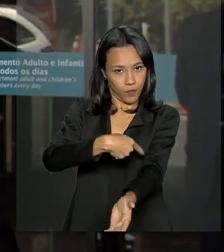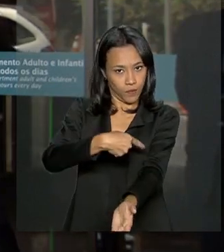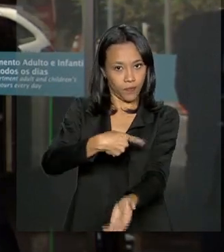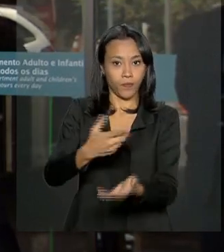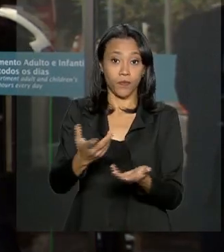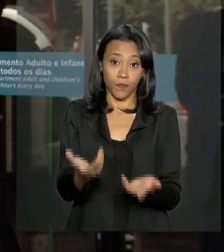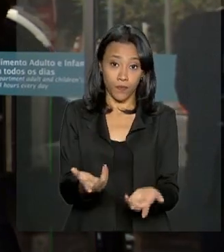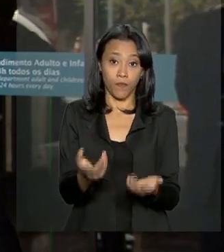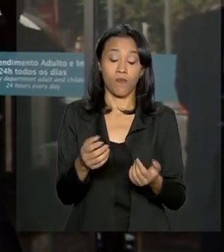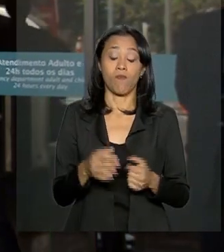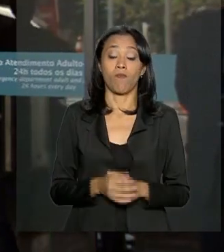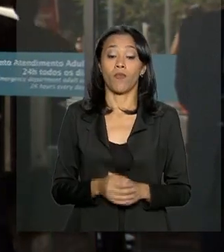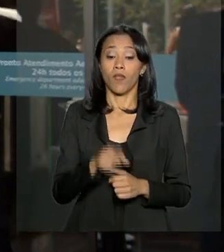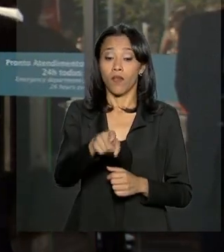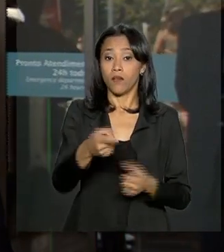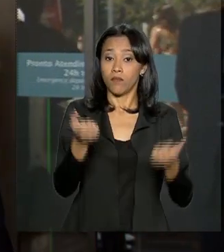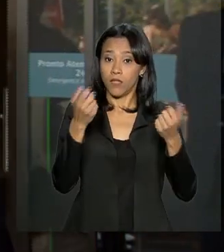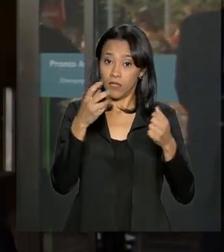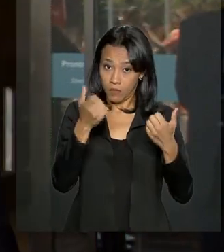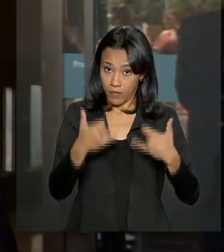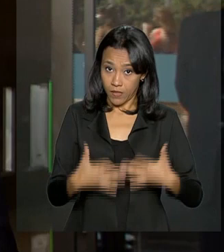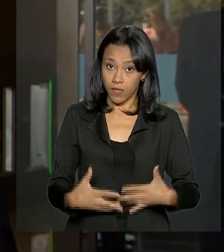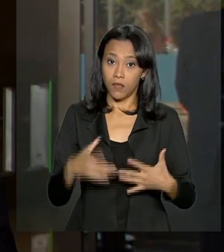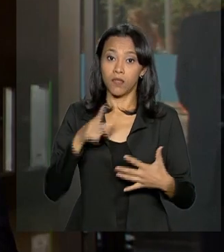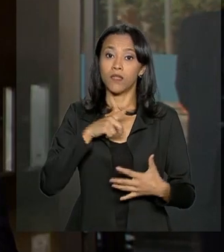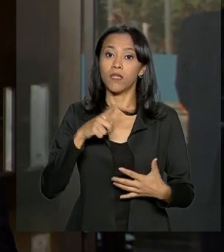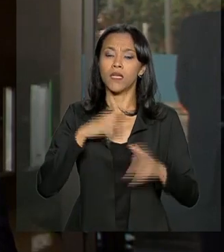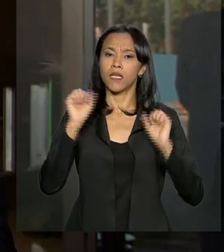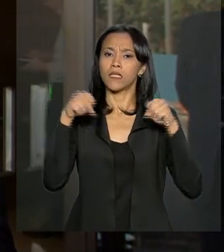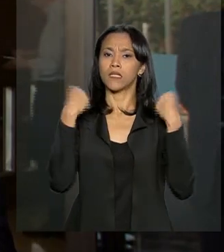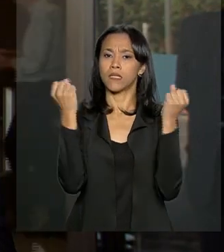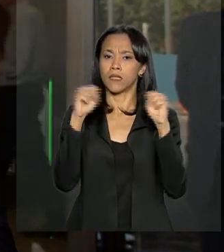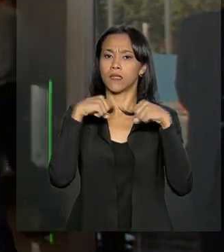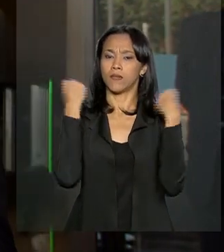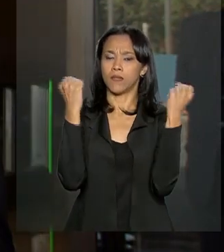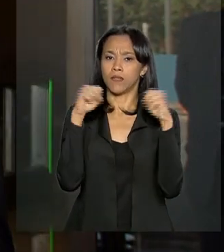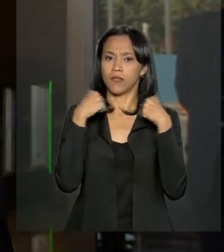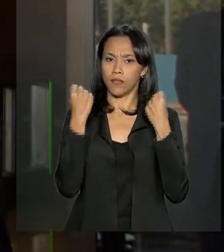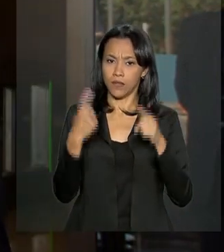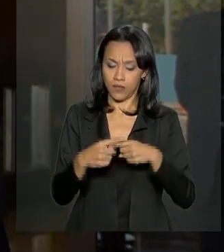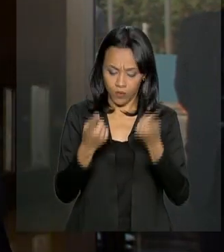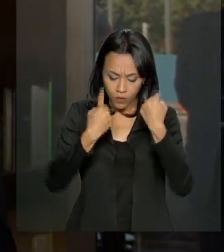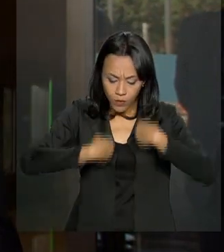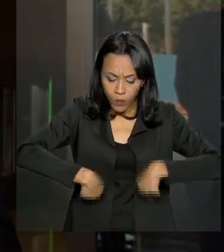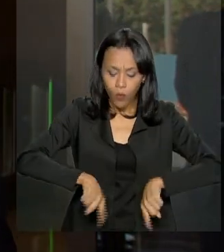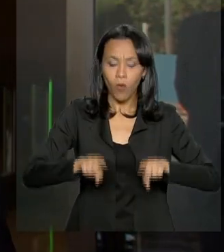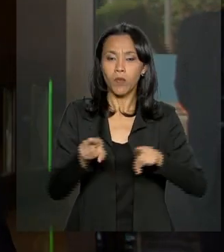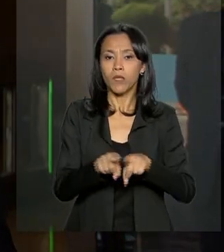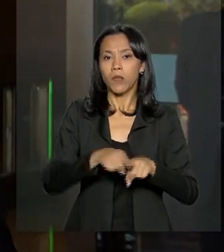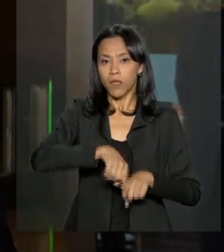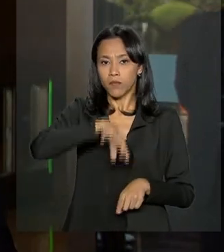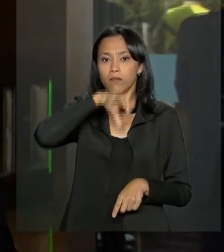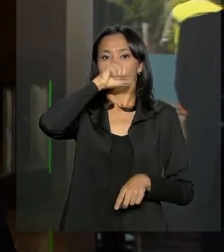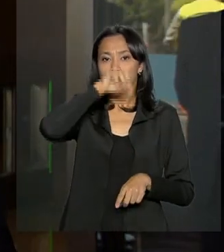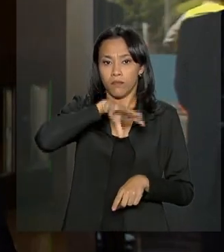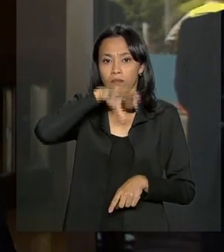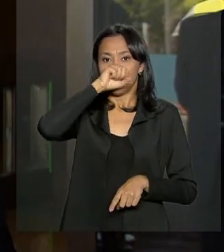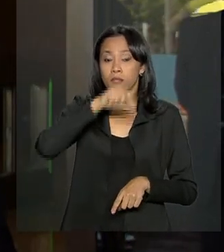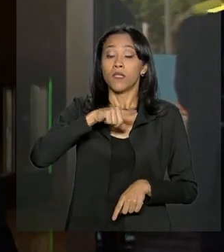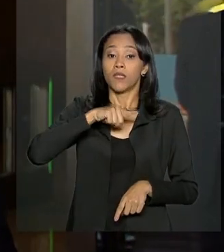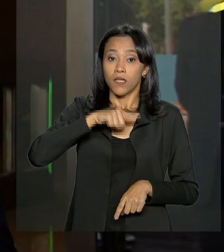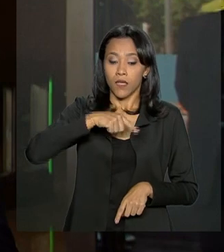realiza, inclusive, exercícios de fisioterapia, tanto motora quanto respiratória, e tem feito muitas